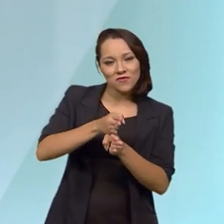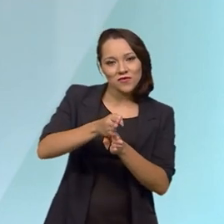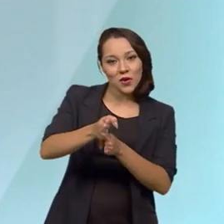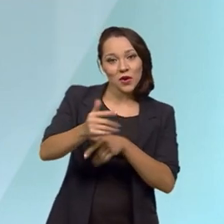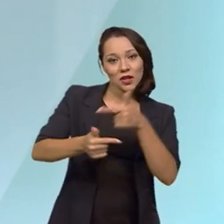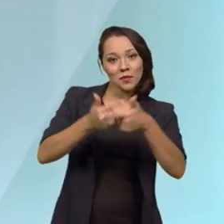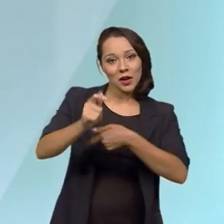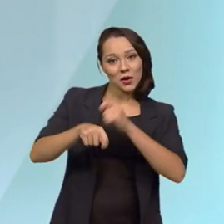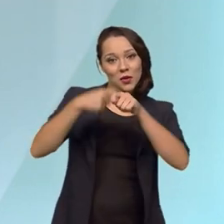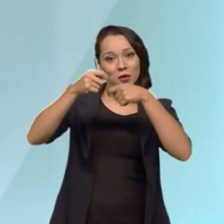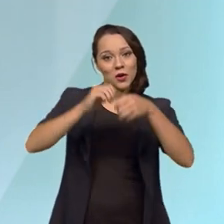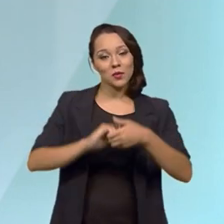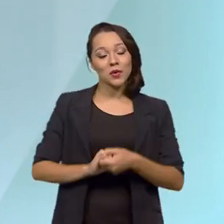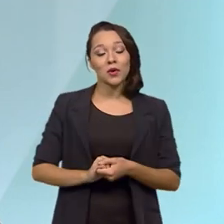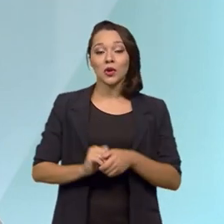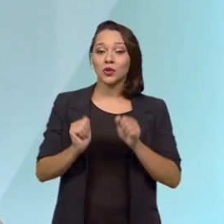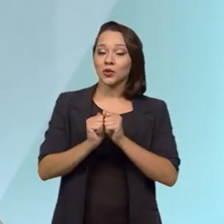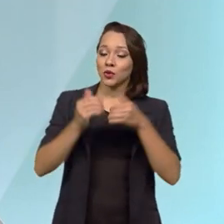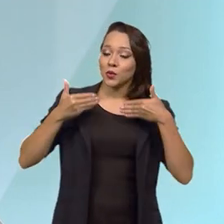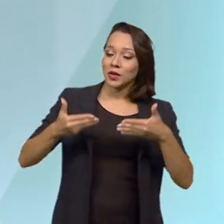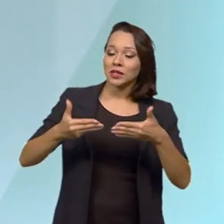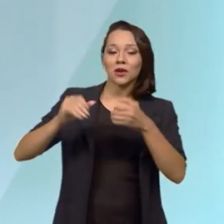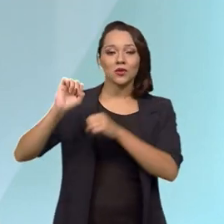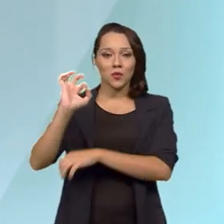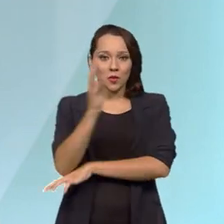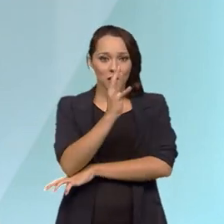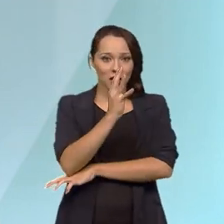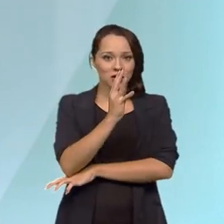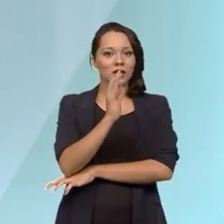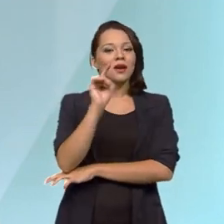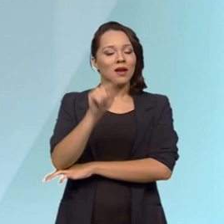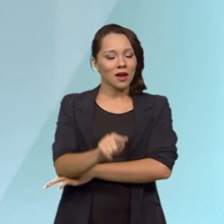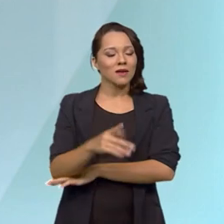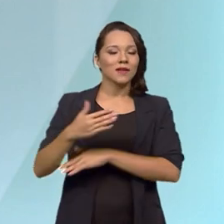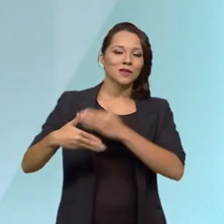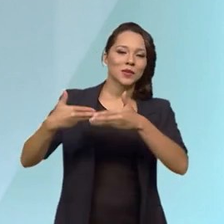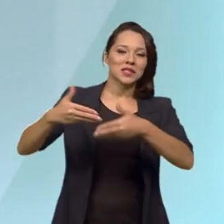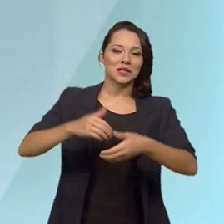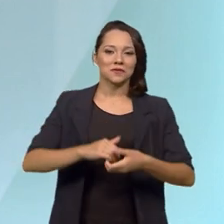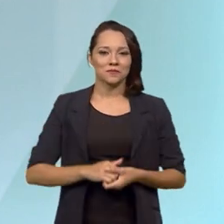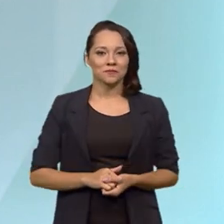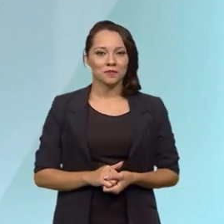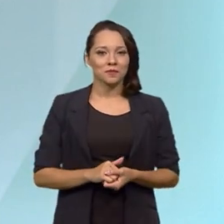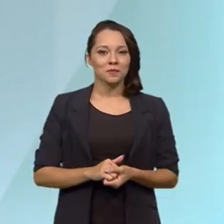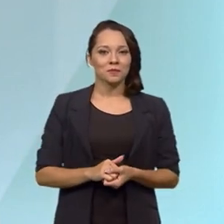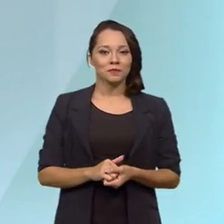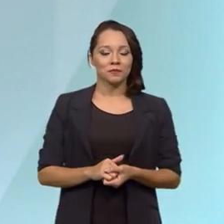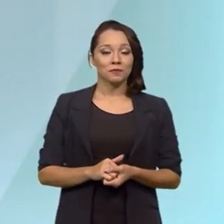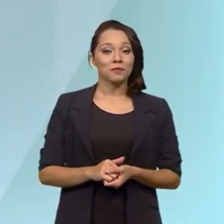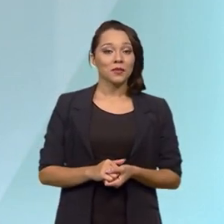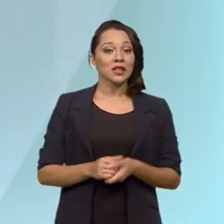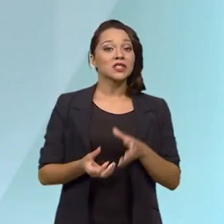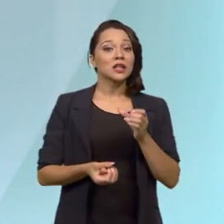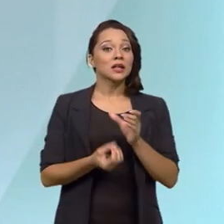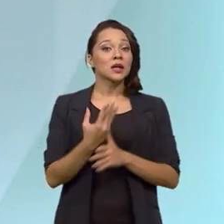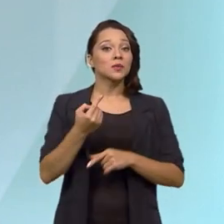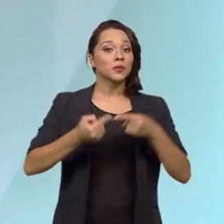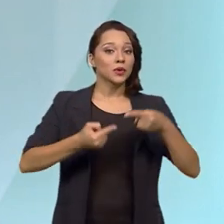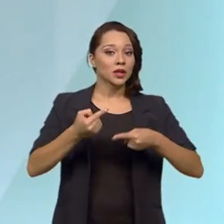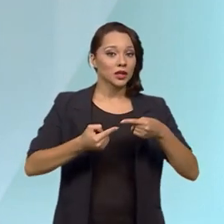econômica e o Ministério do Meio Ambiente é parte desse processo. Nós estamos criando políticas